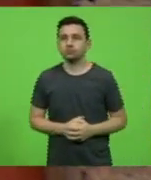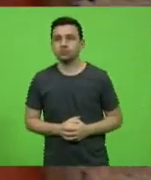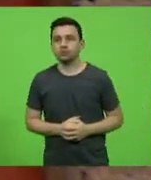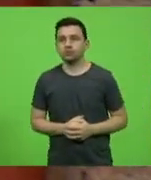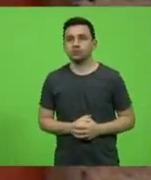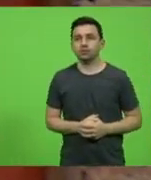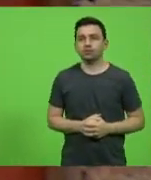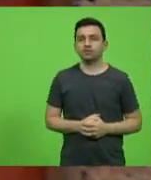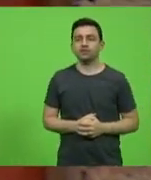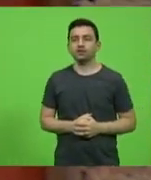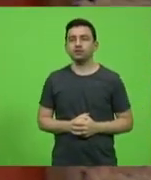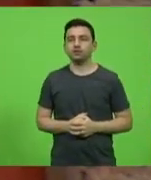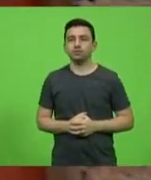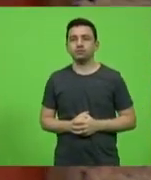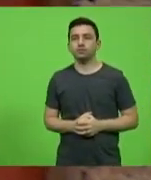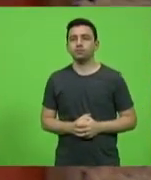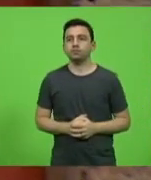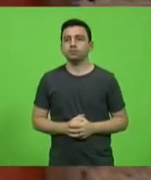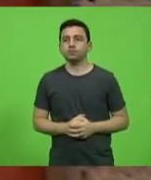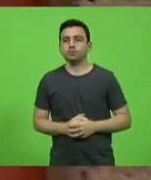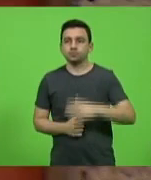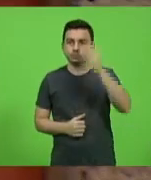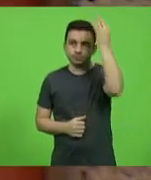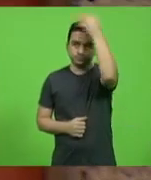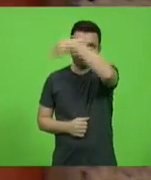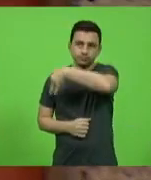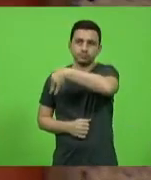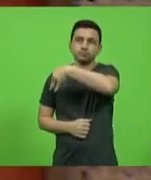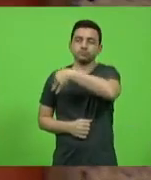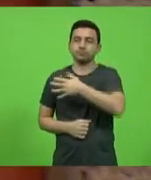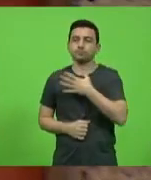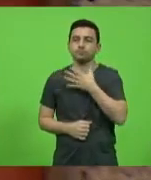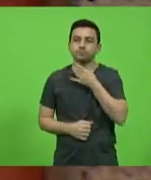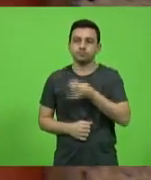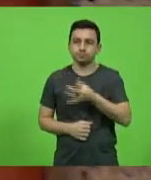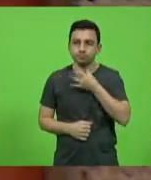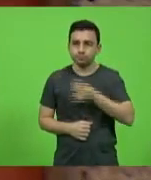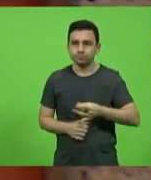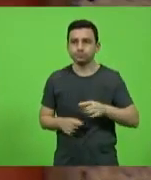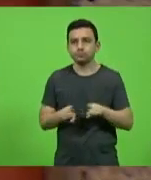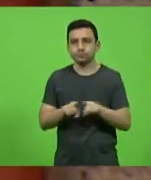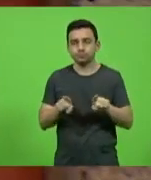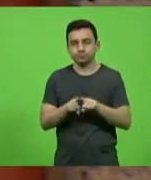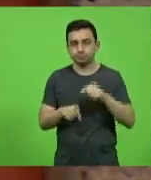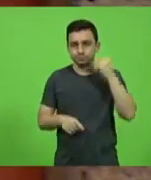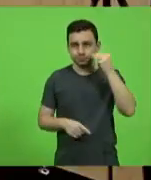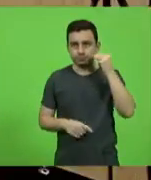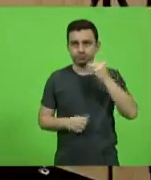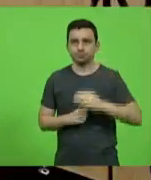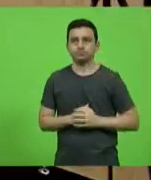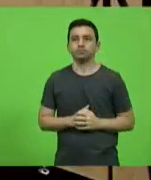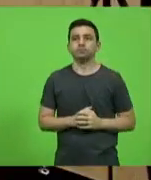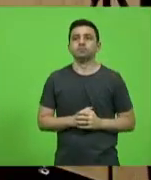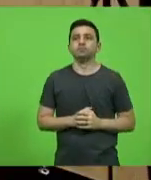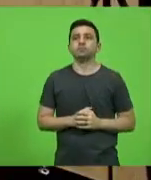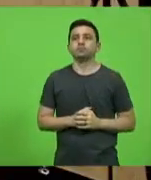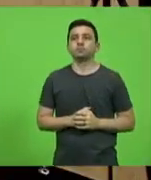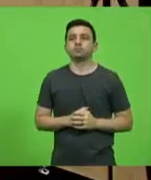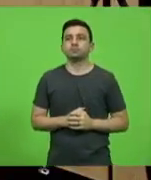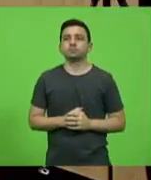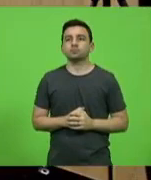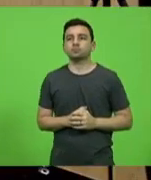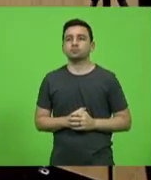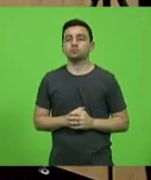deputado Fabiano da Luz, deputado Valdir Cobalquini e deputado Marcos Vieira. O líder e deputado